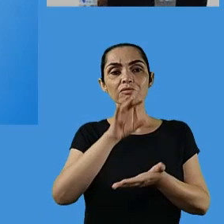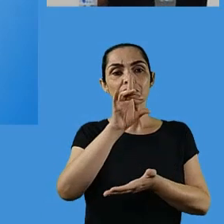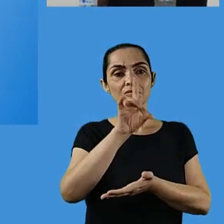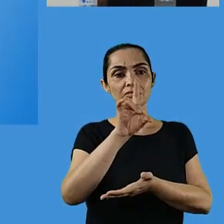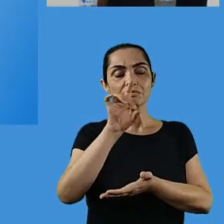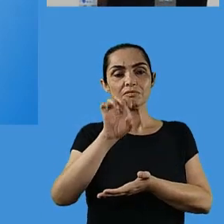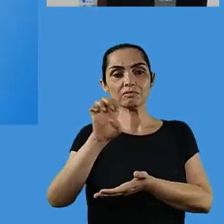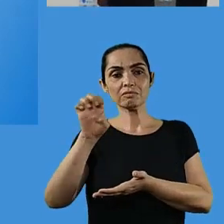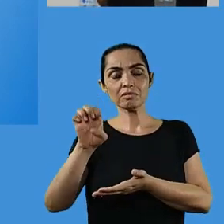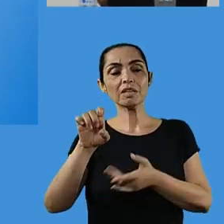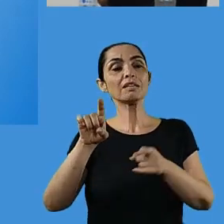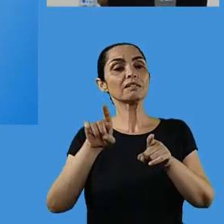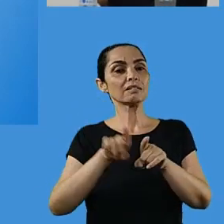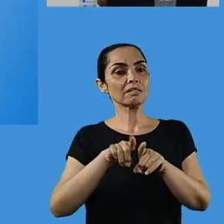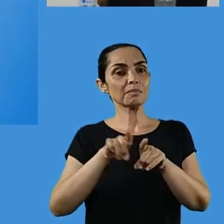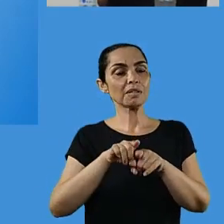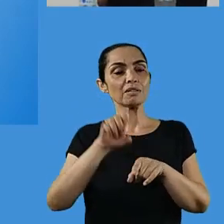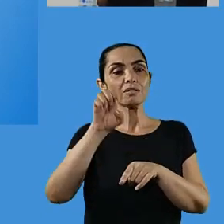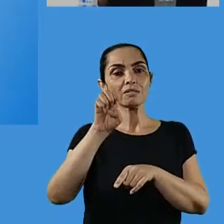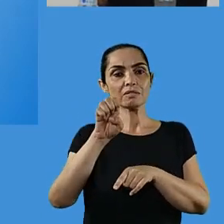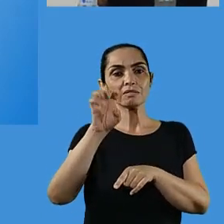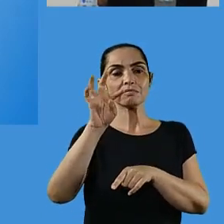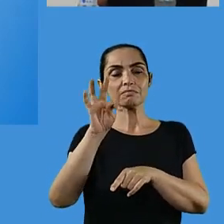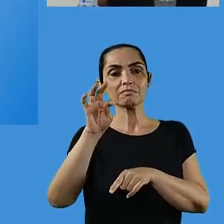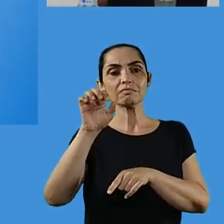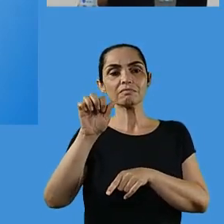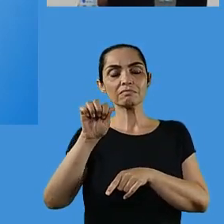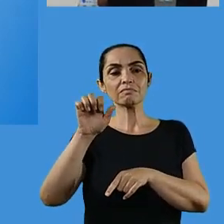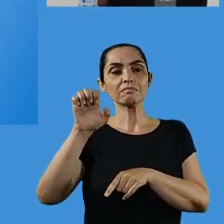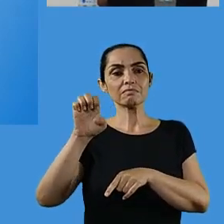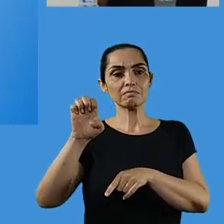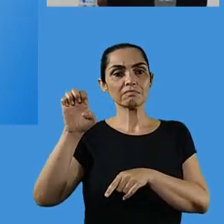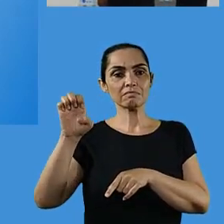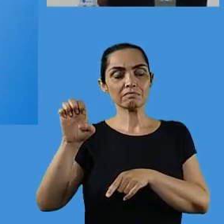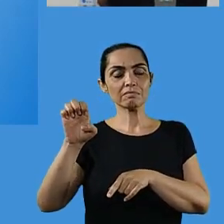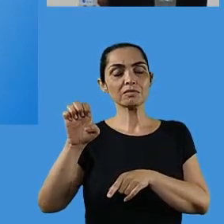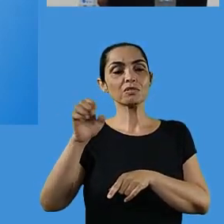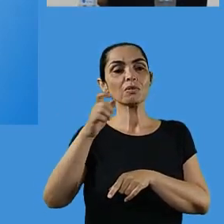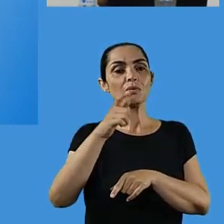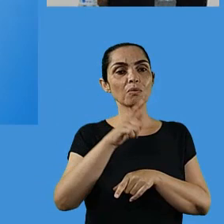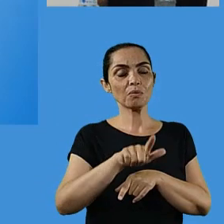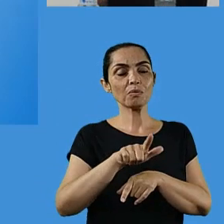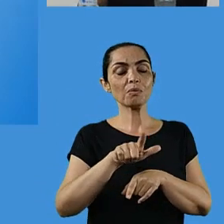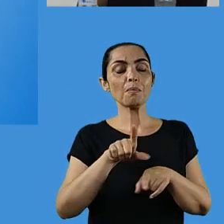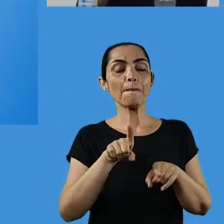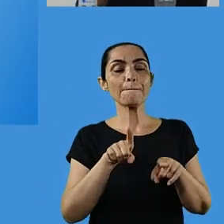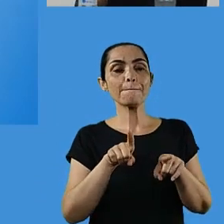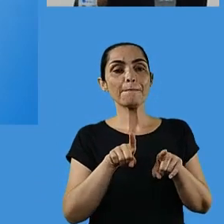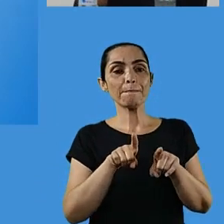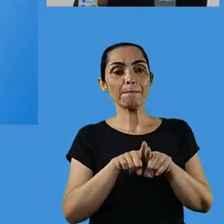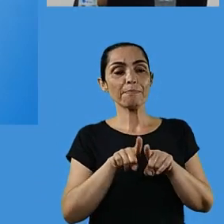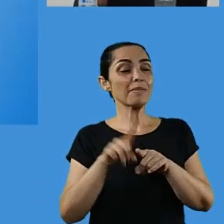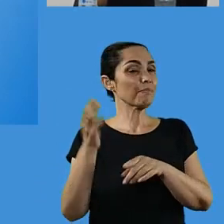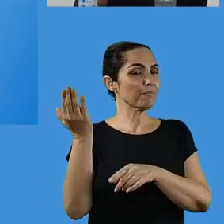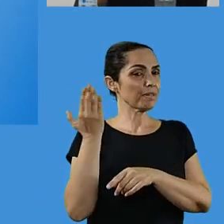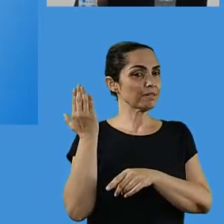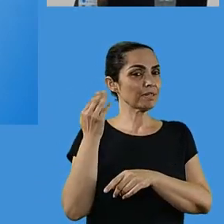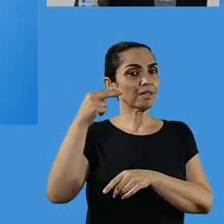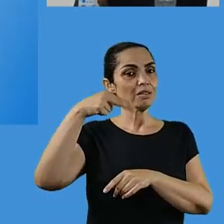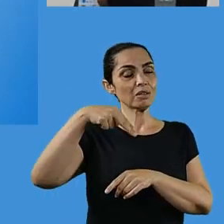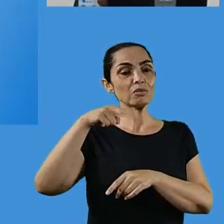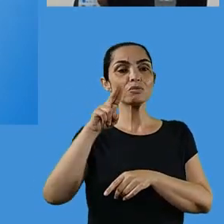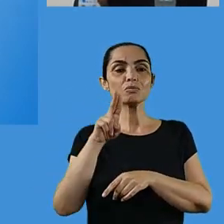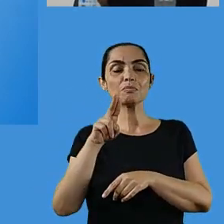solicitado, além de todo o acompanhamento que é realizado pelos nossos técnicos da Divisão de Educação Especial